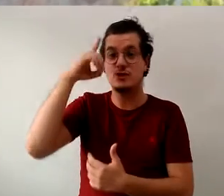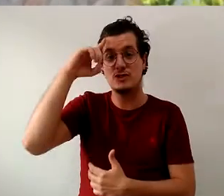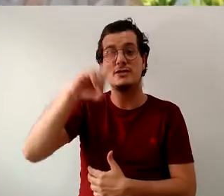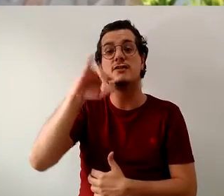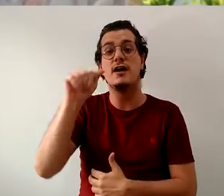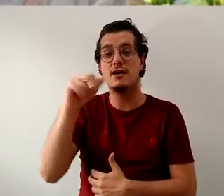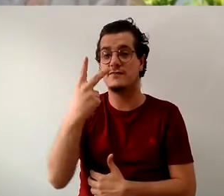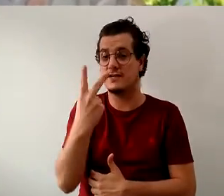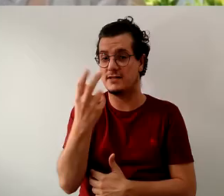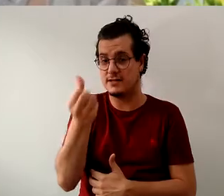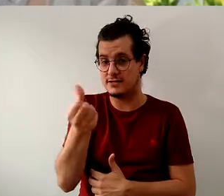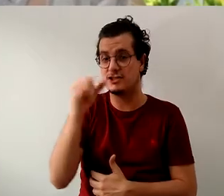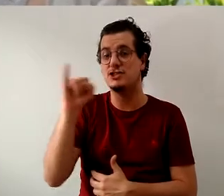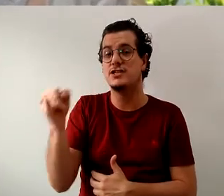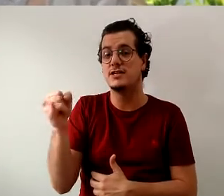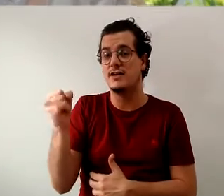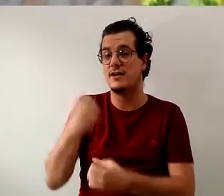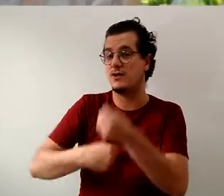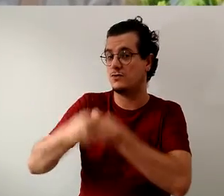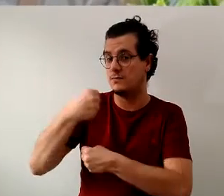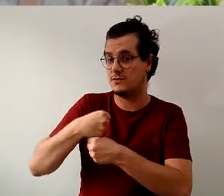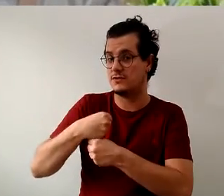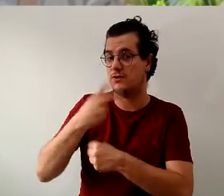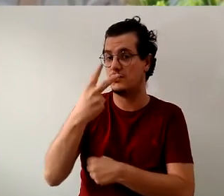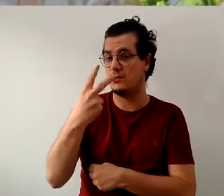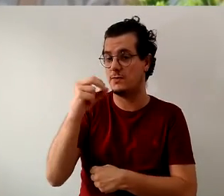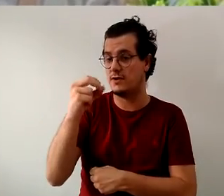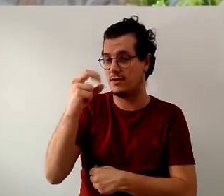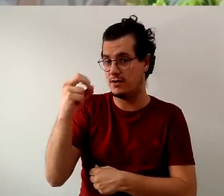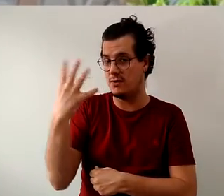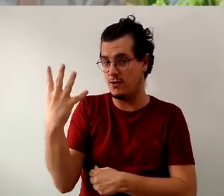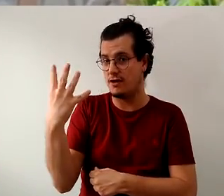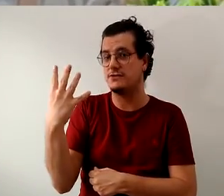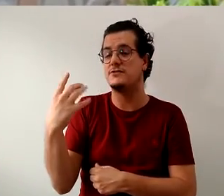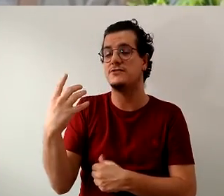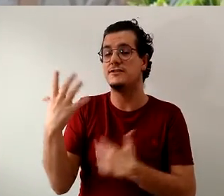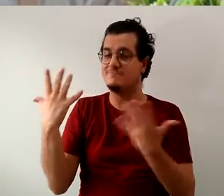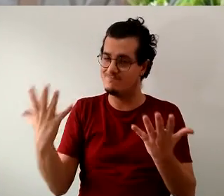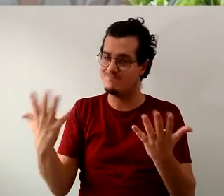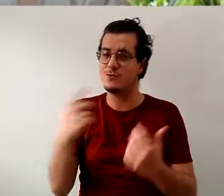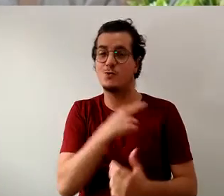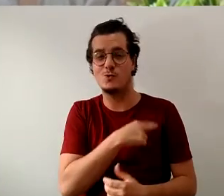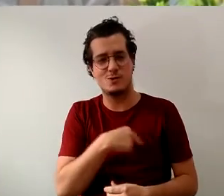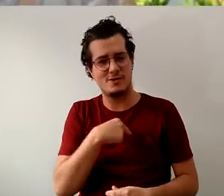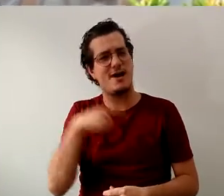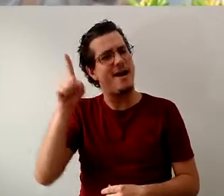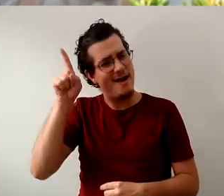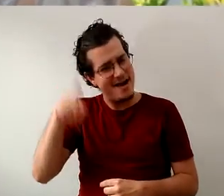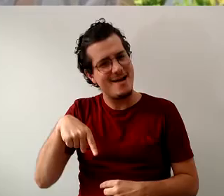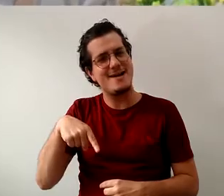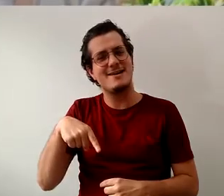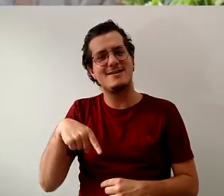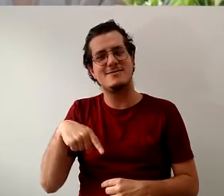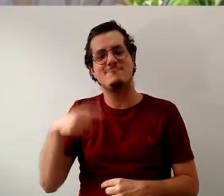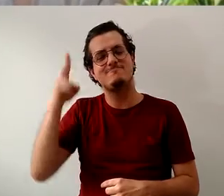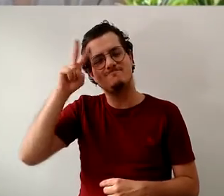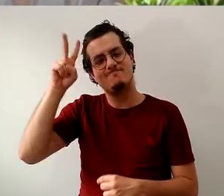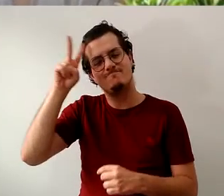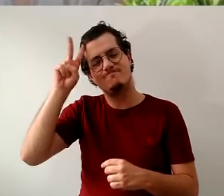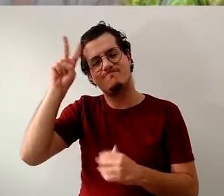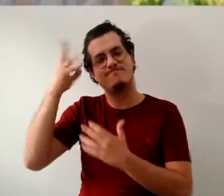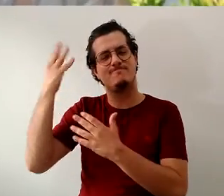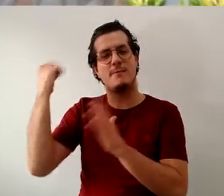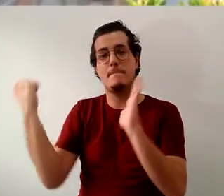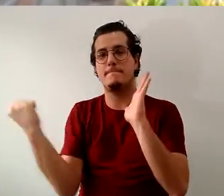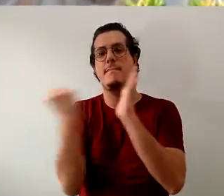janeiro de 2004. A uneal, tudo dela, marcado